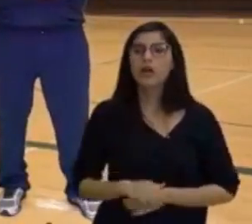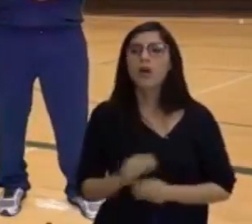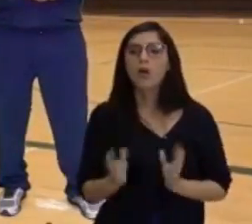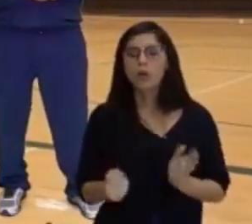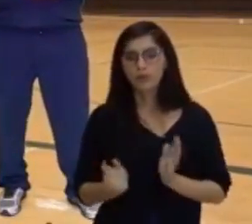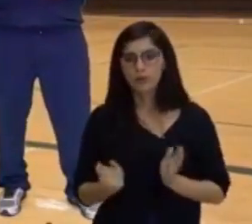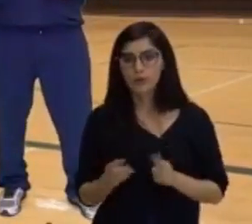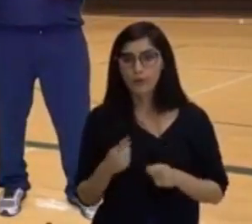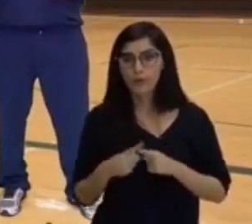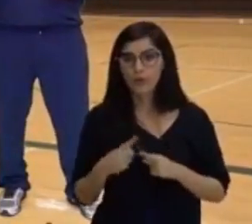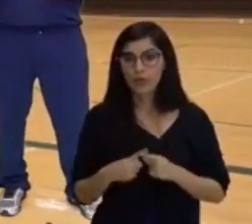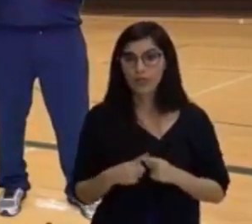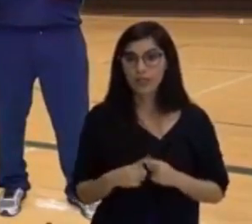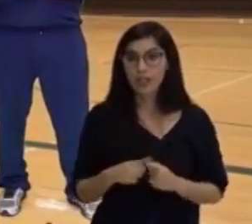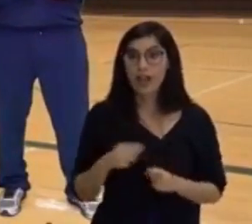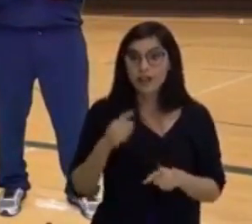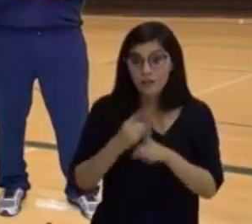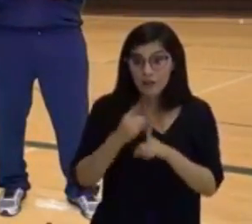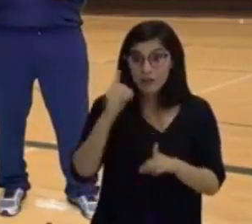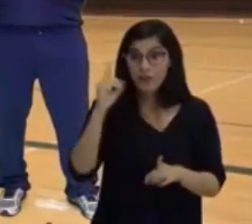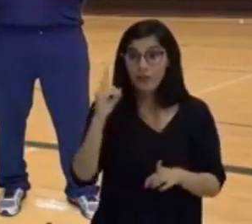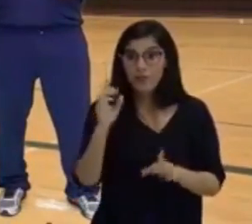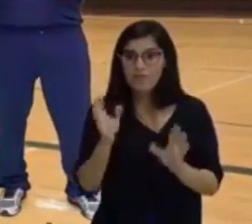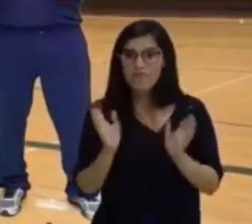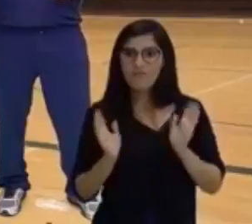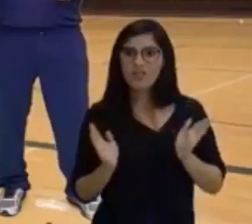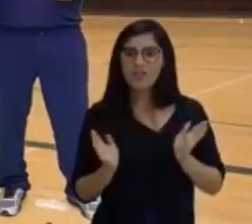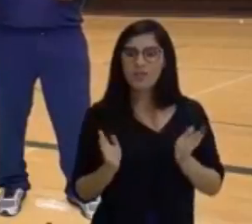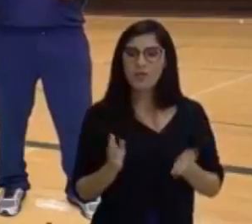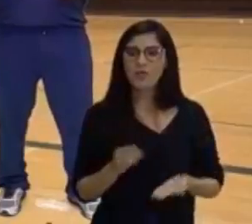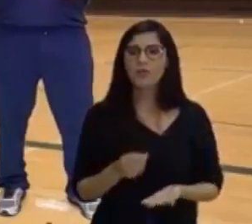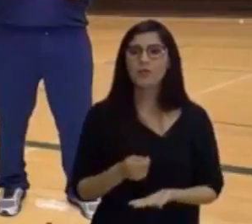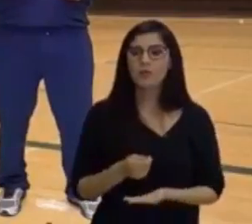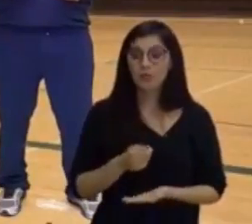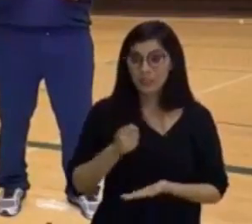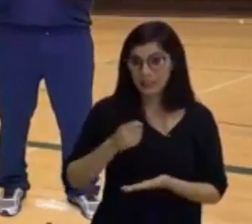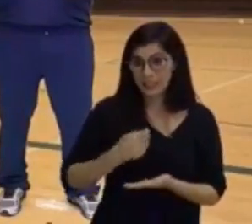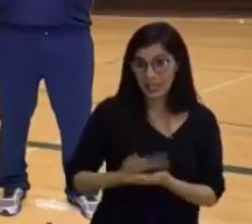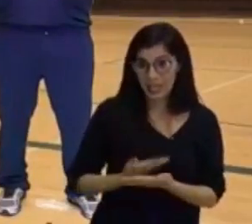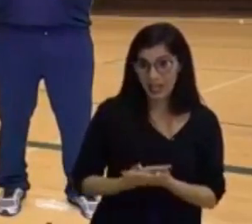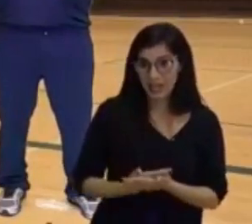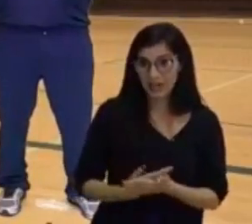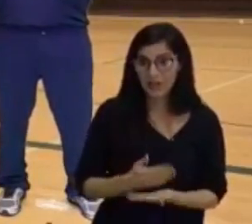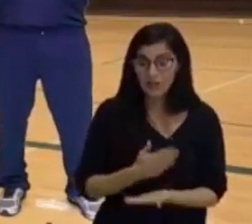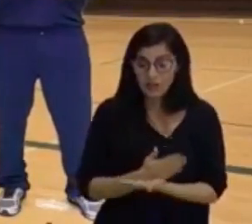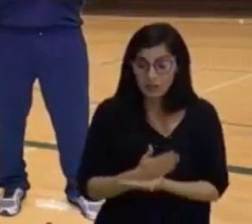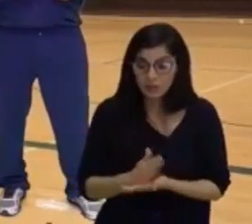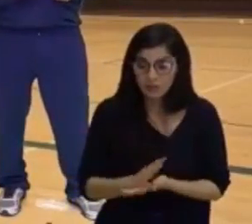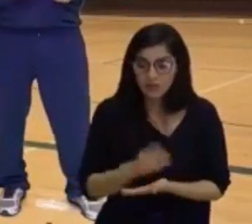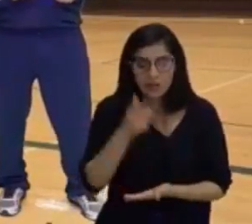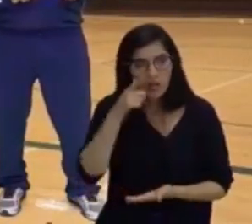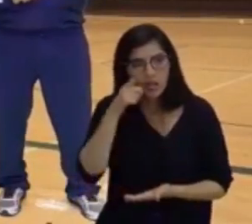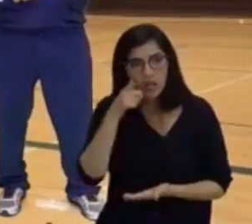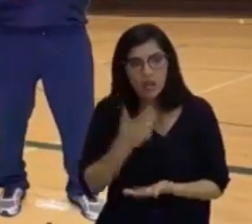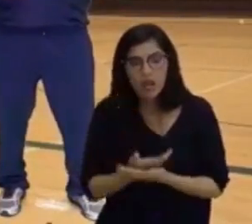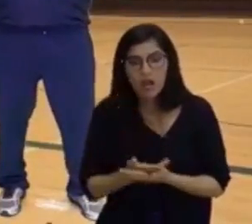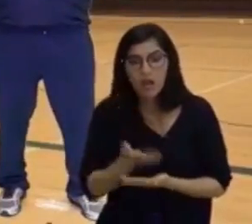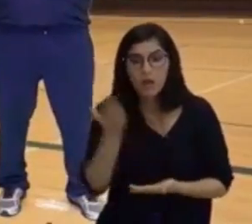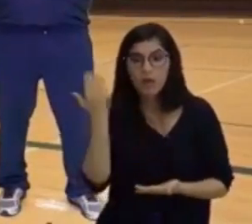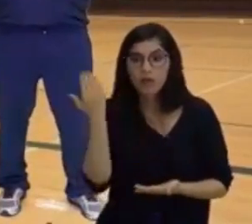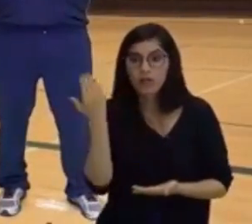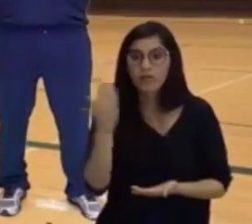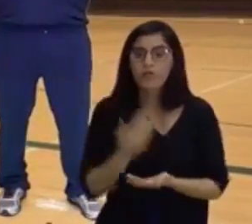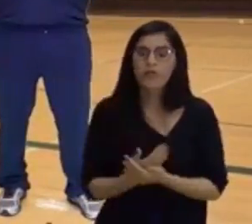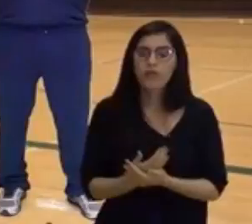Nós vamos tentar descobrir isso ao longo da nossa aula. Nós começamos na aula anterior falando das capacidades físicas,